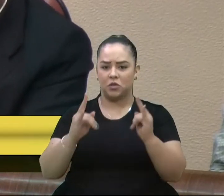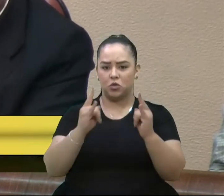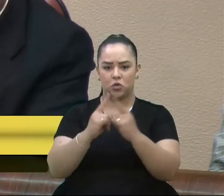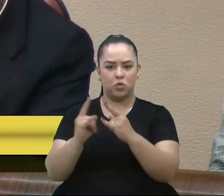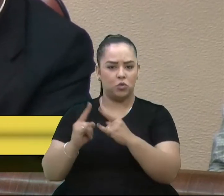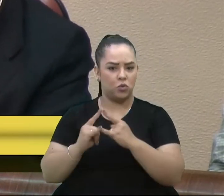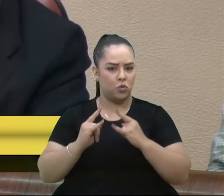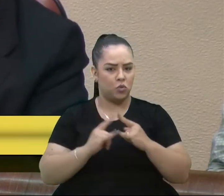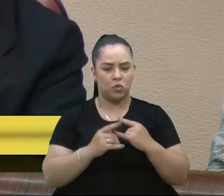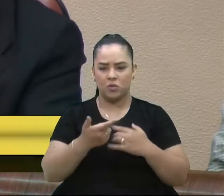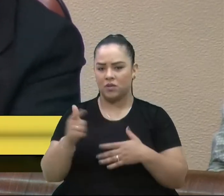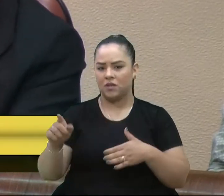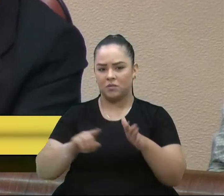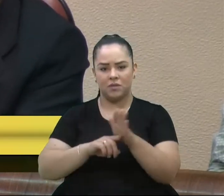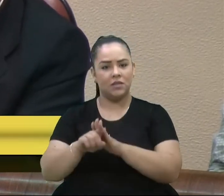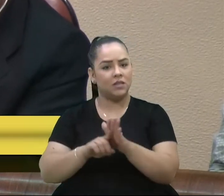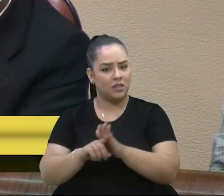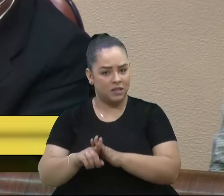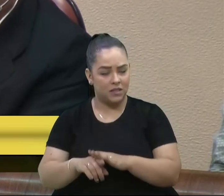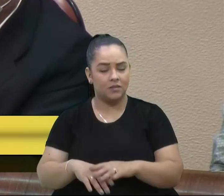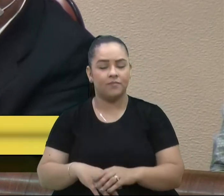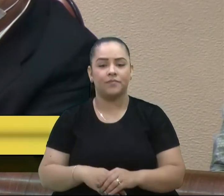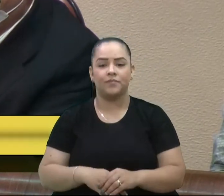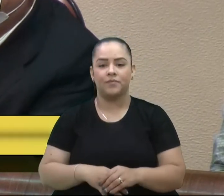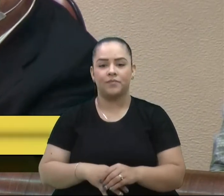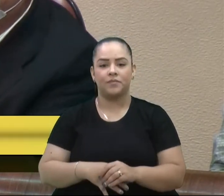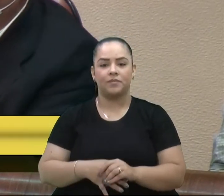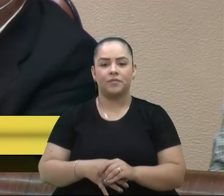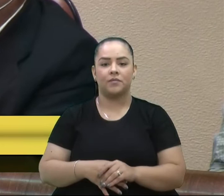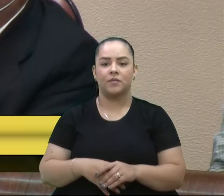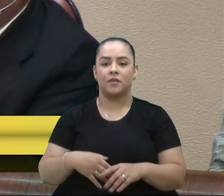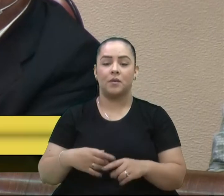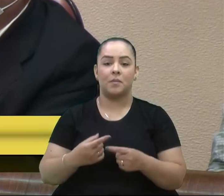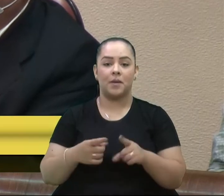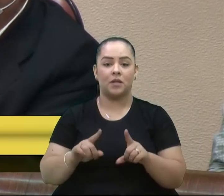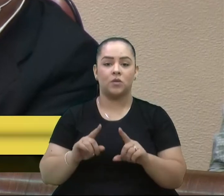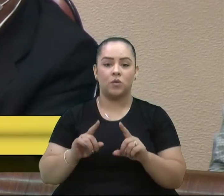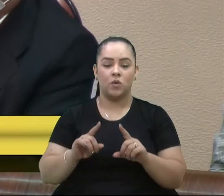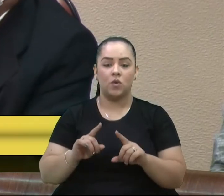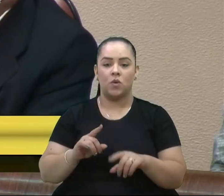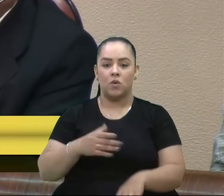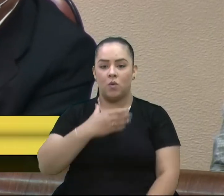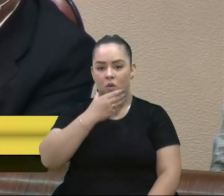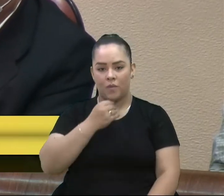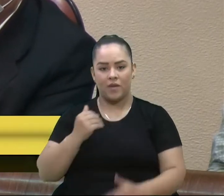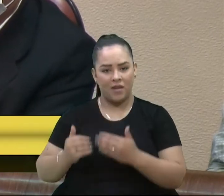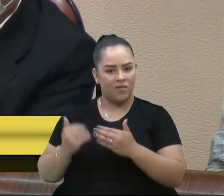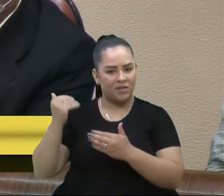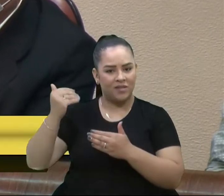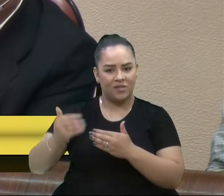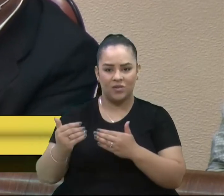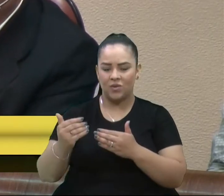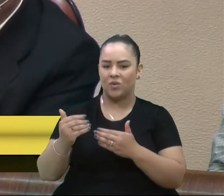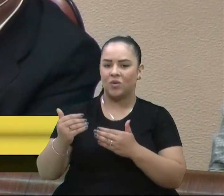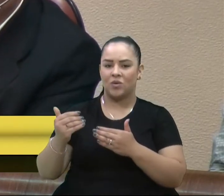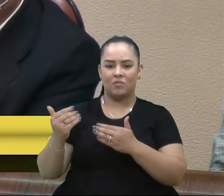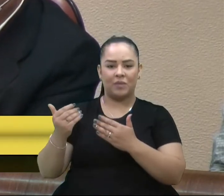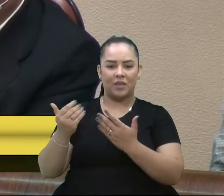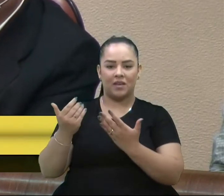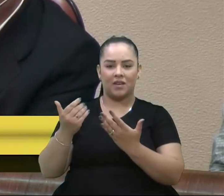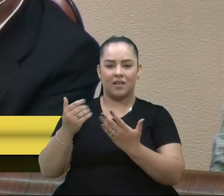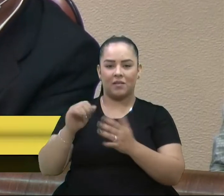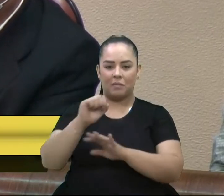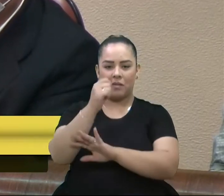não existiam pesquisas. Infelizmente, o homem avançou, desmatou, agrediu o meio ambiente nesses